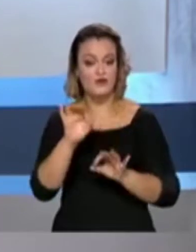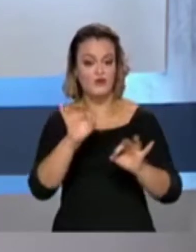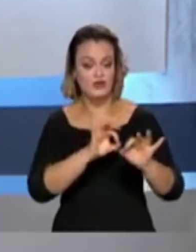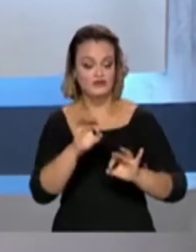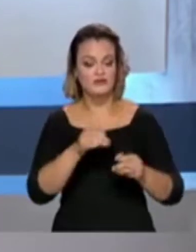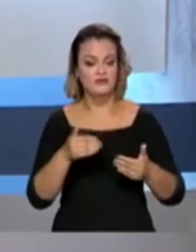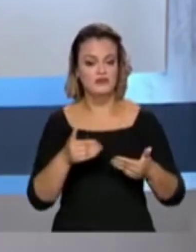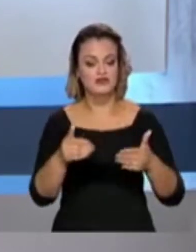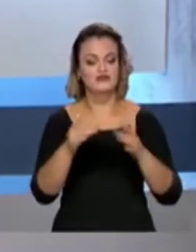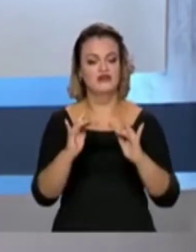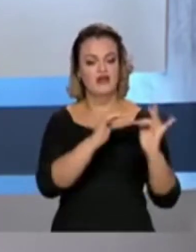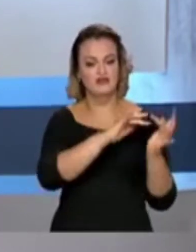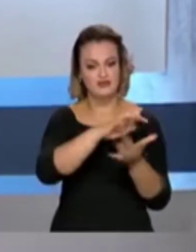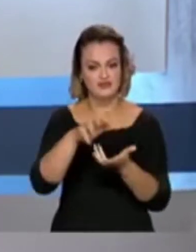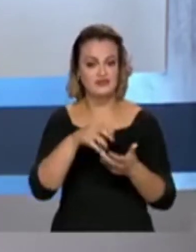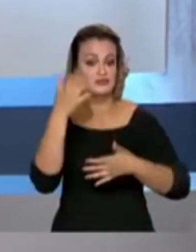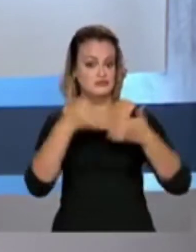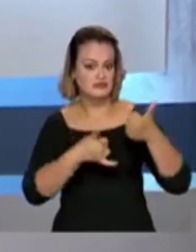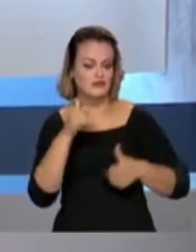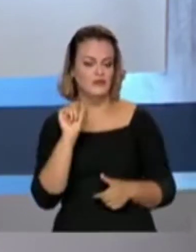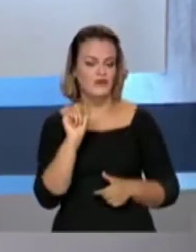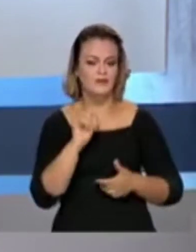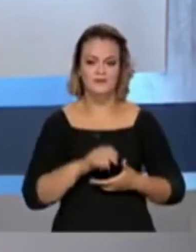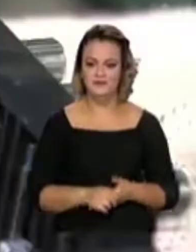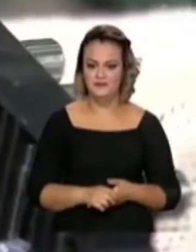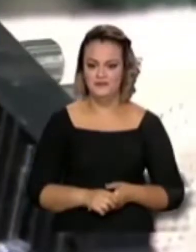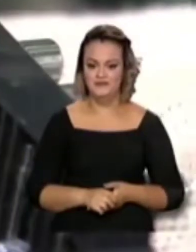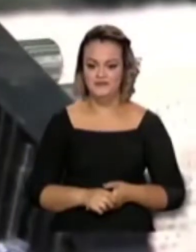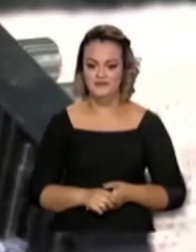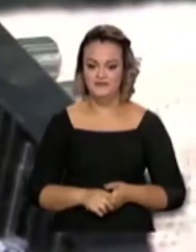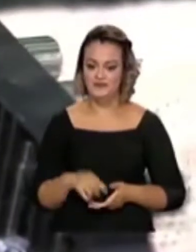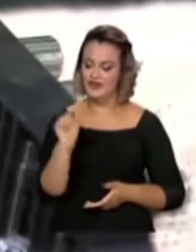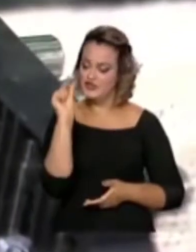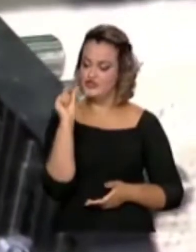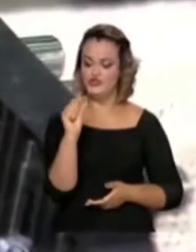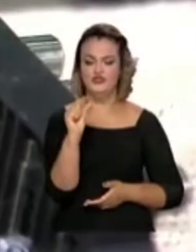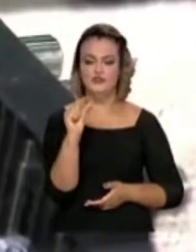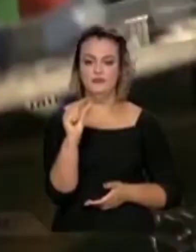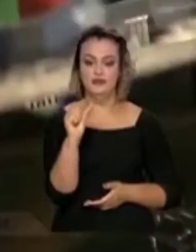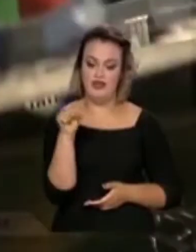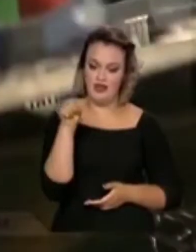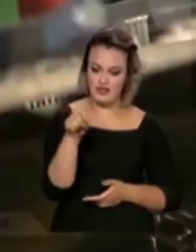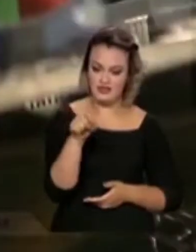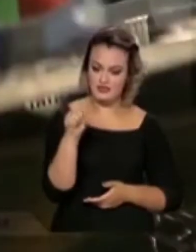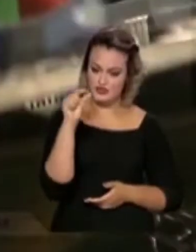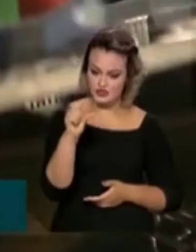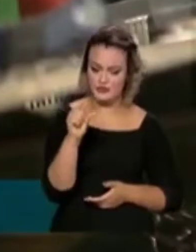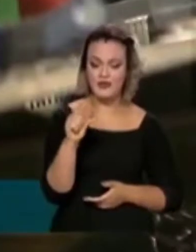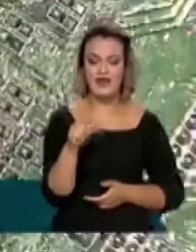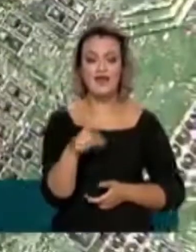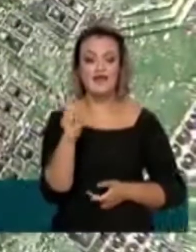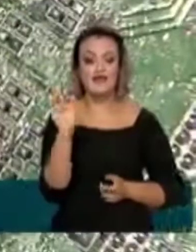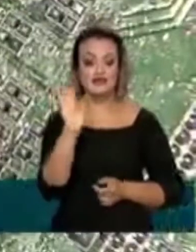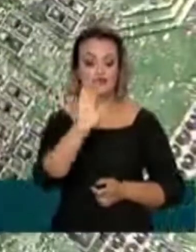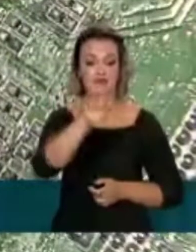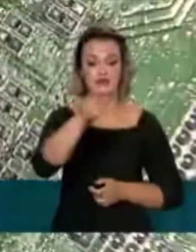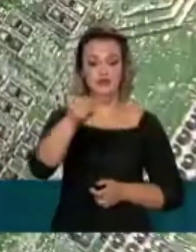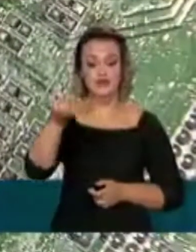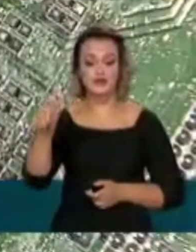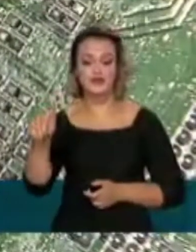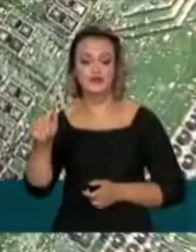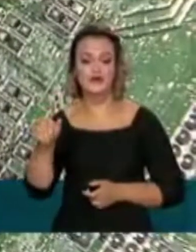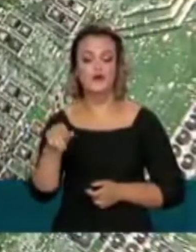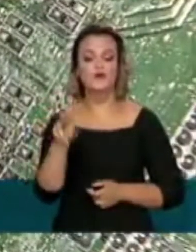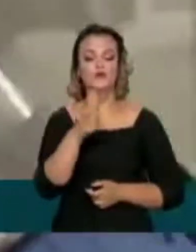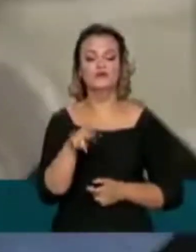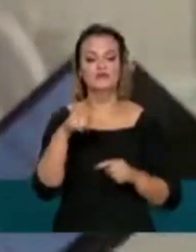pelo Ministério das Relações Exteriores. Os microchips ou semicondutores são componentes feitos a partir do